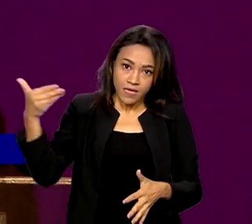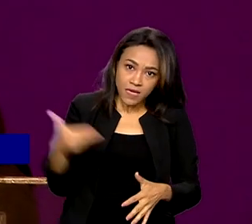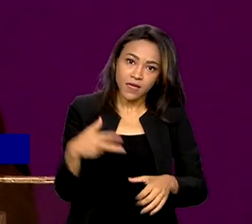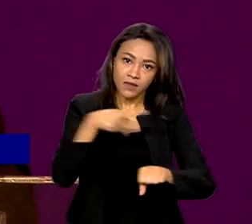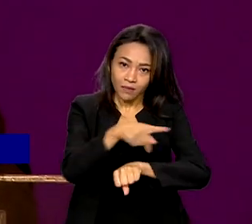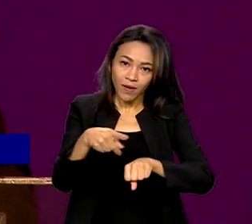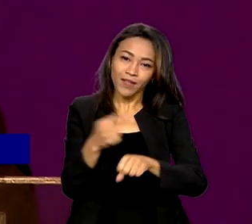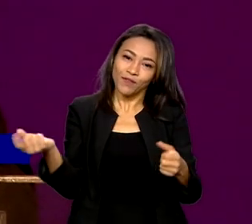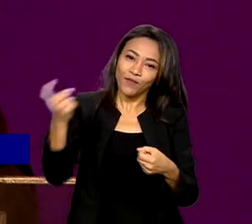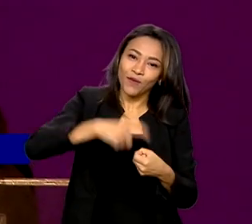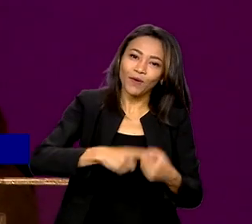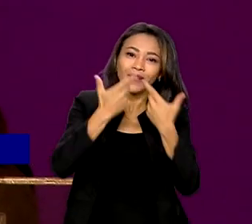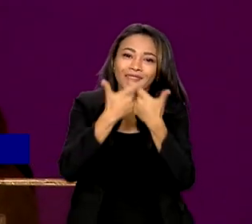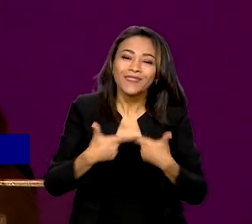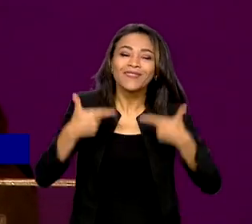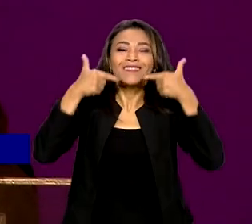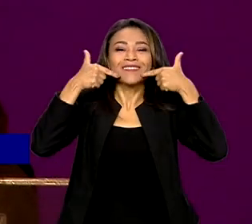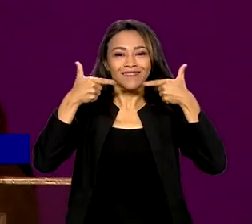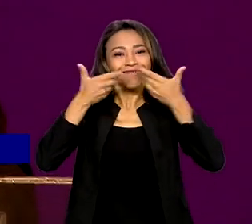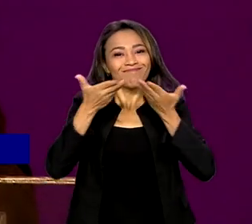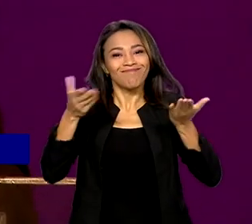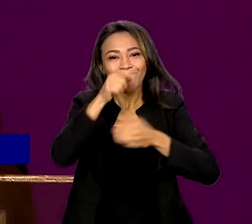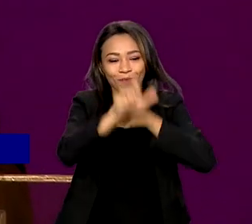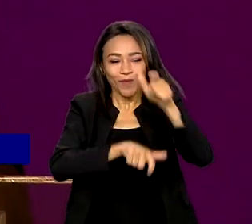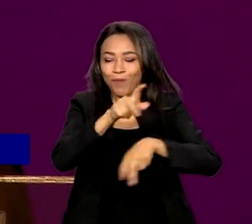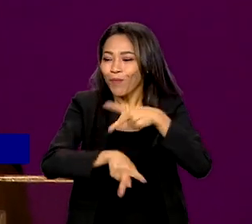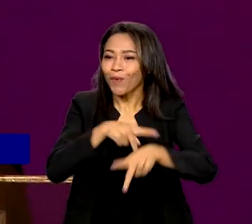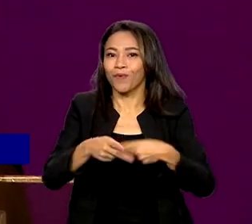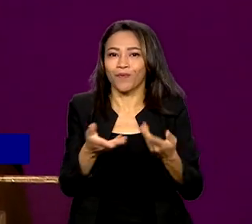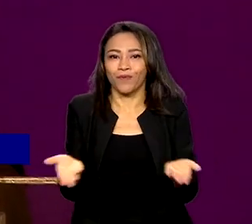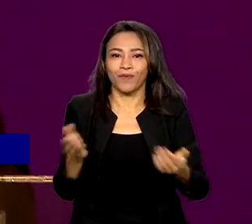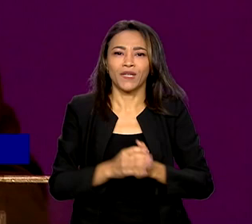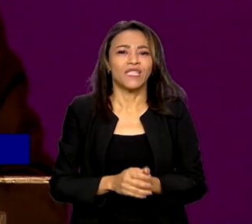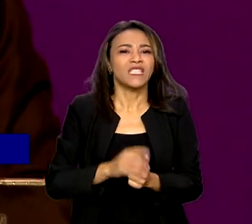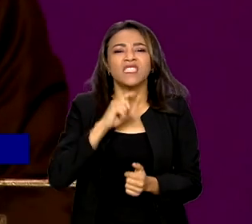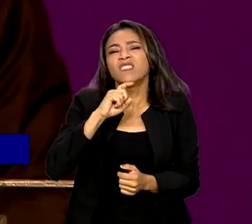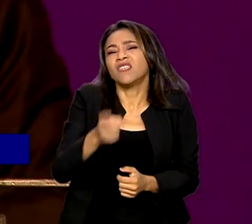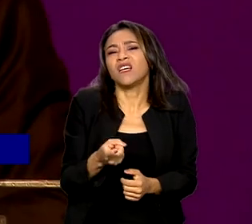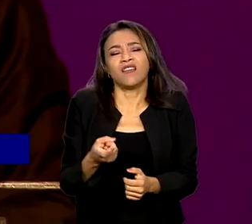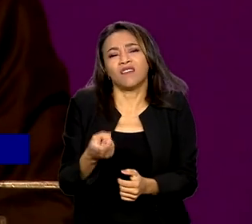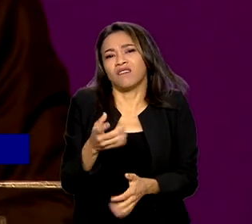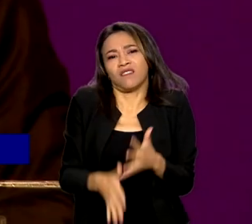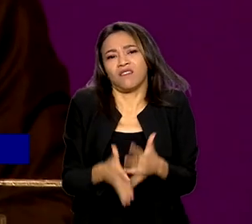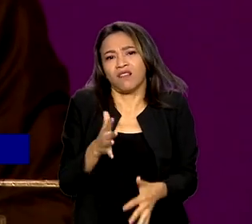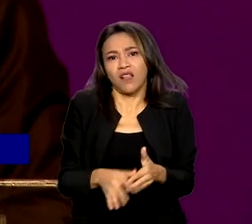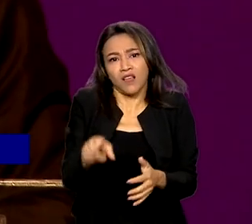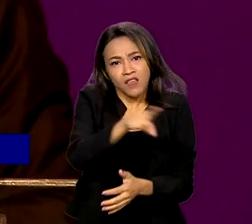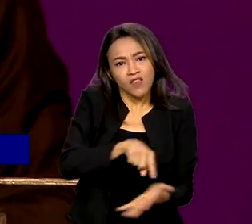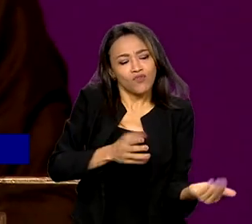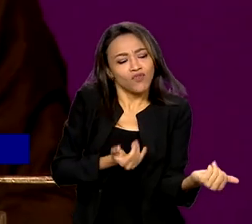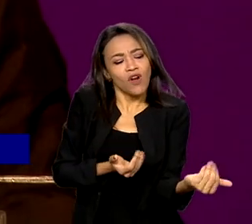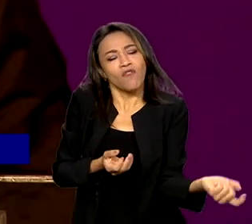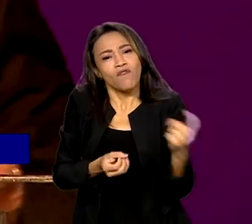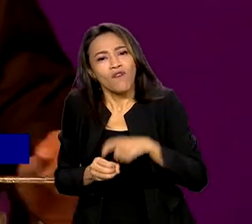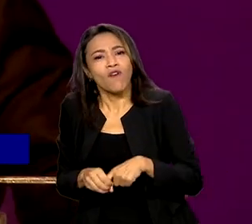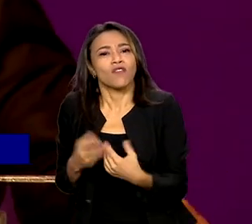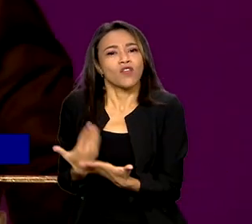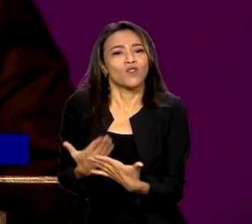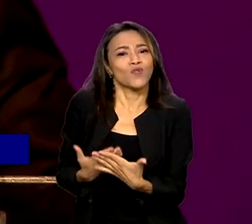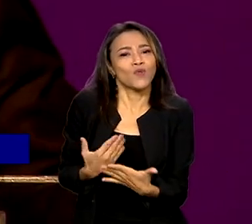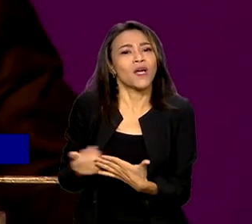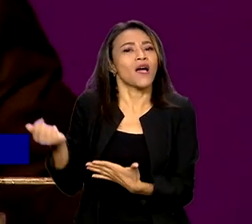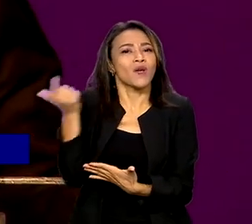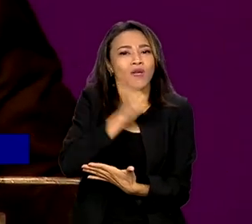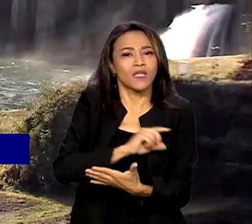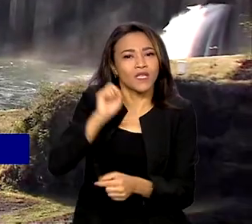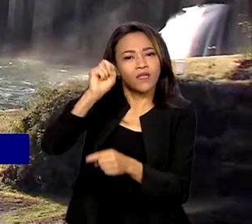volte a sorrir outra vez. Ninguém vai impedir que a nossa juventude volte a estudar, ter emprego de